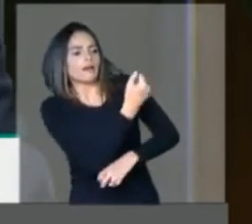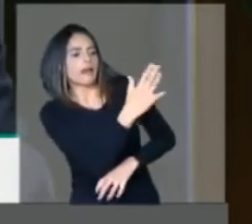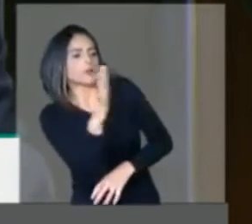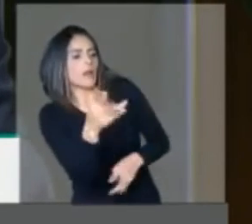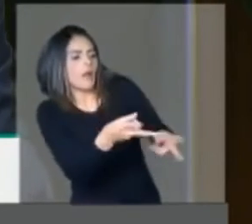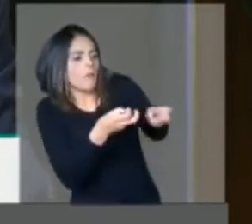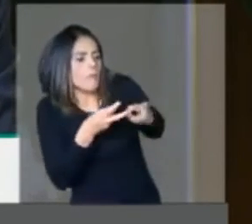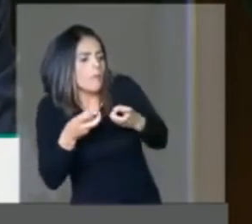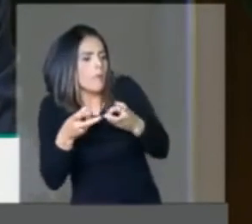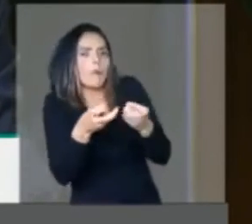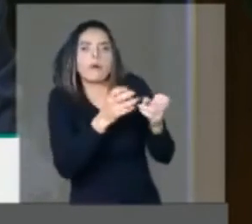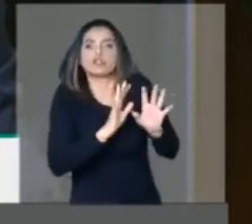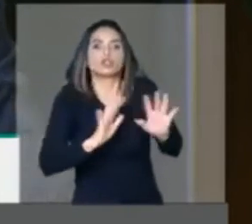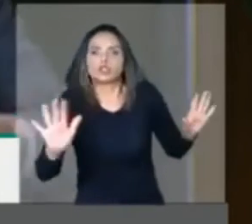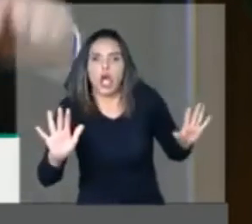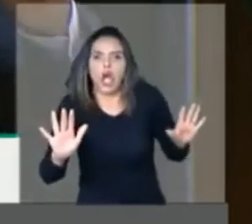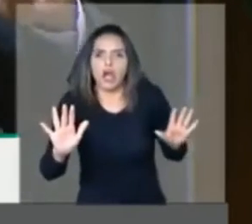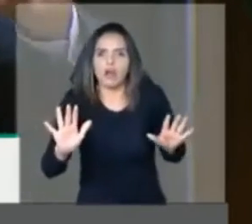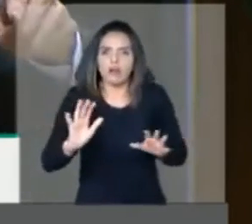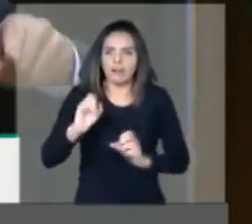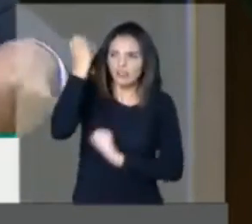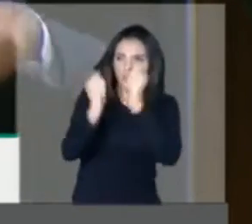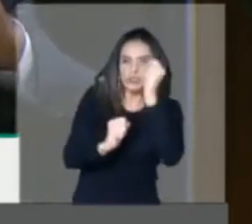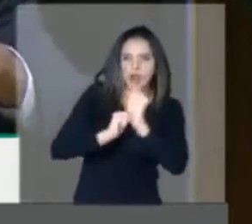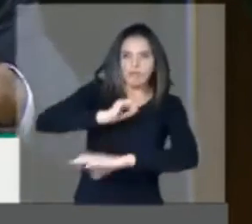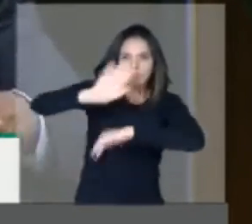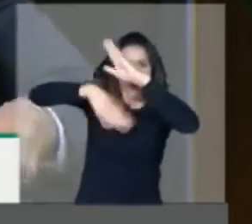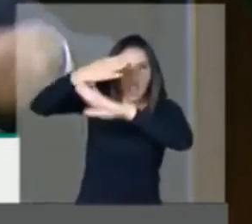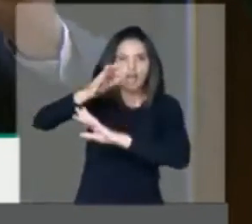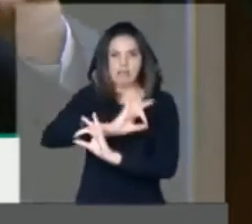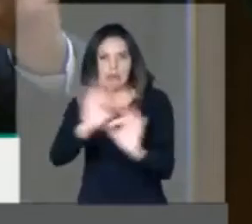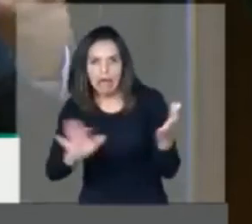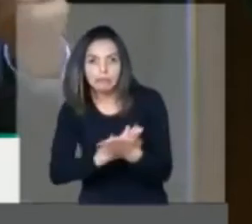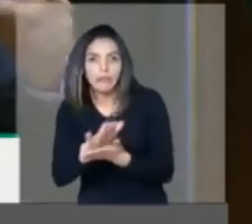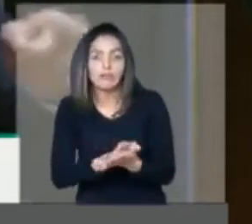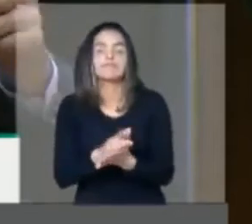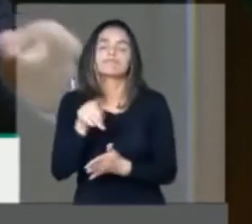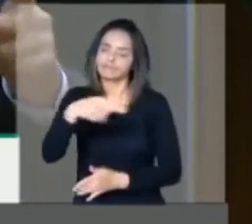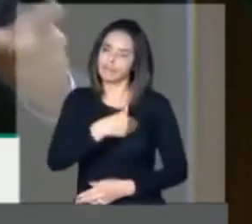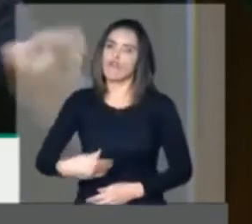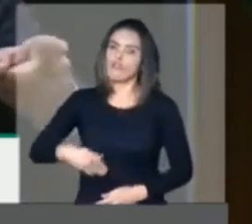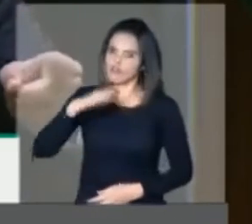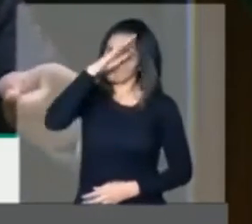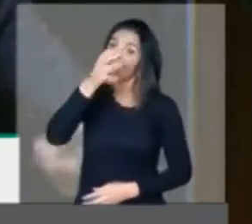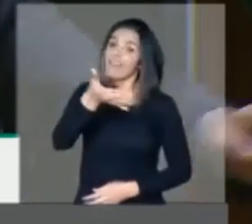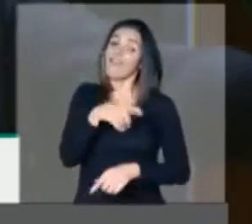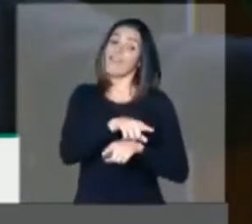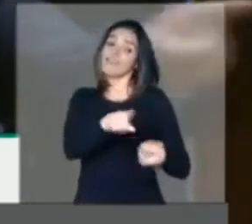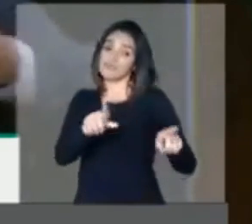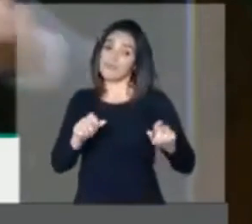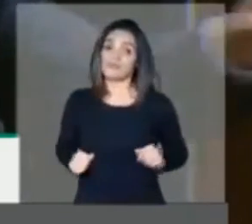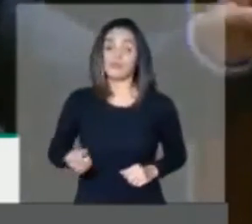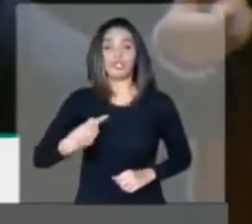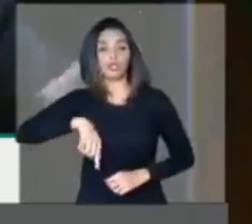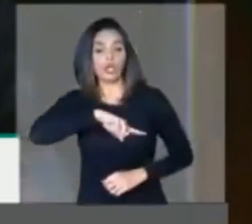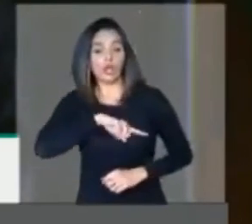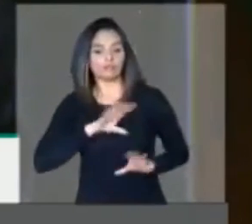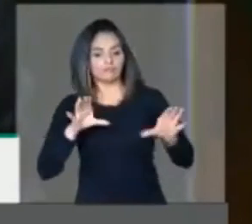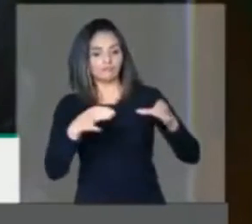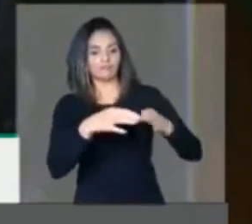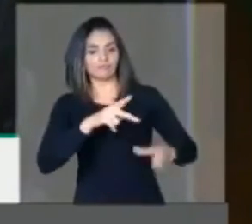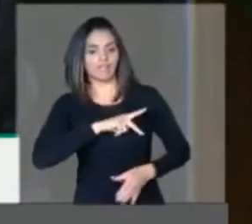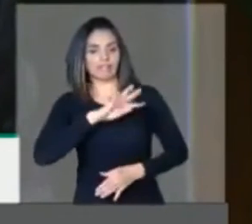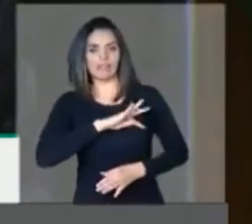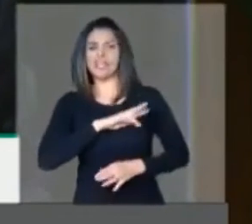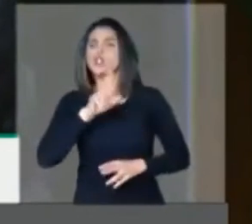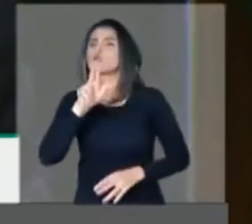isso que esse governo propõe. E é por isso que nós, da bancada do Partido dos Trabalhadores, jamais iremos